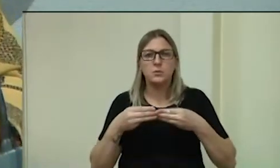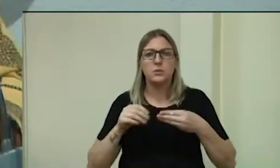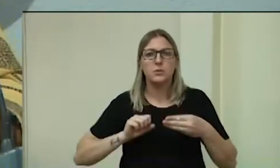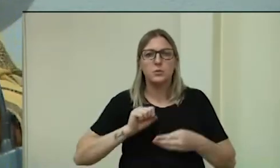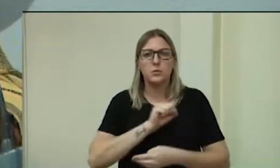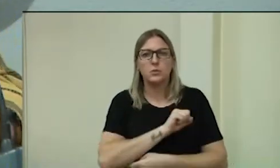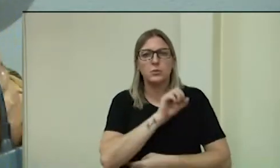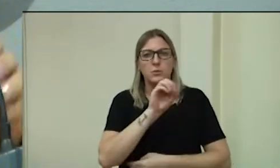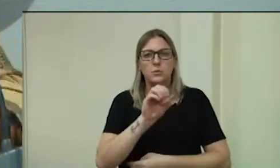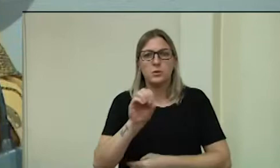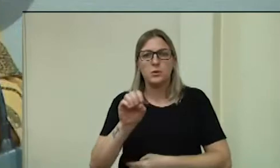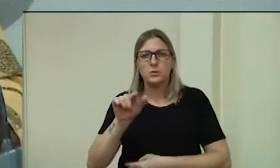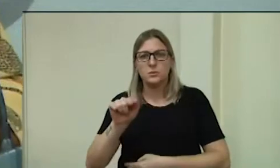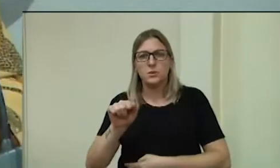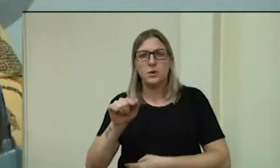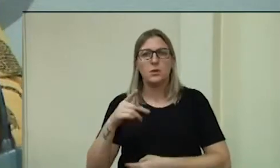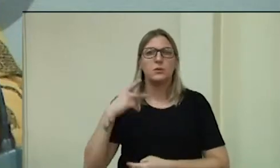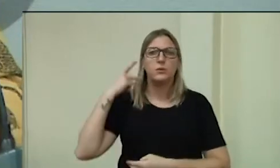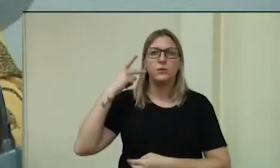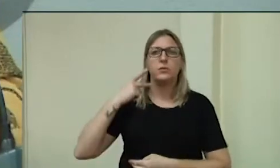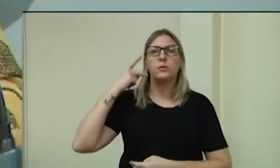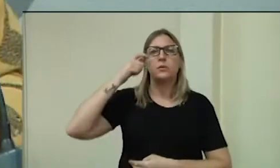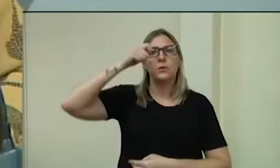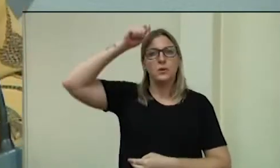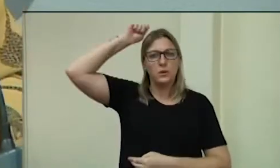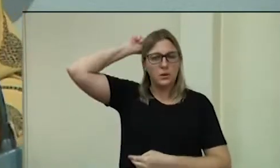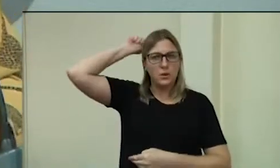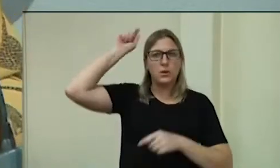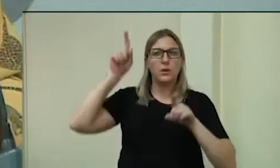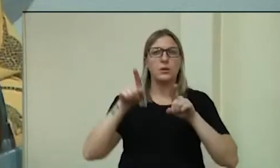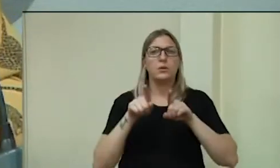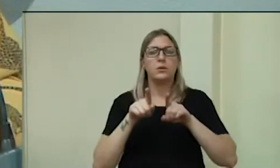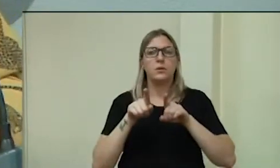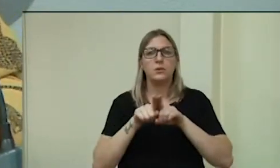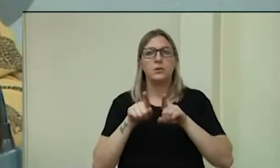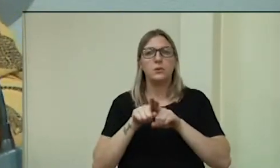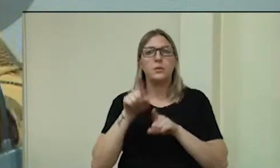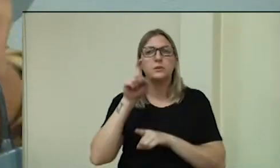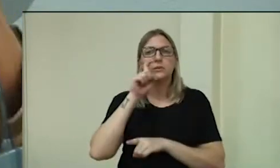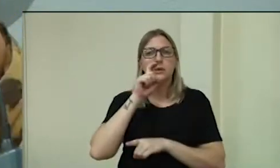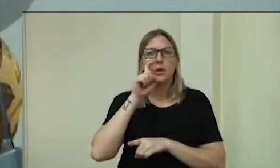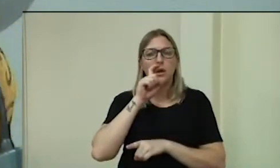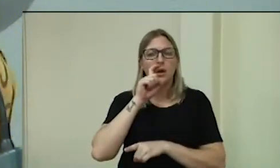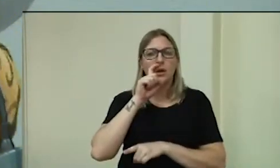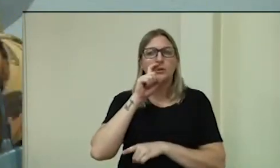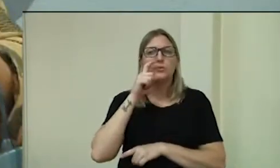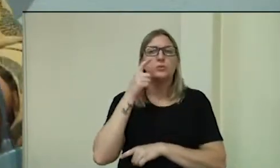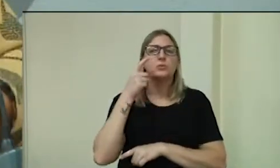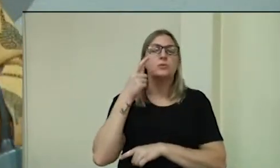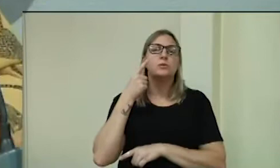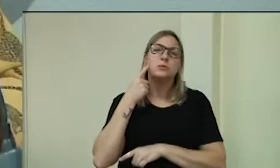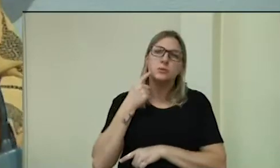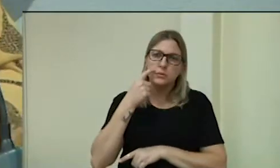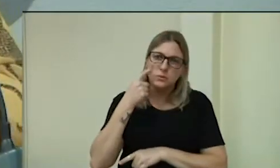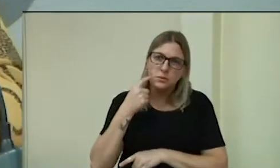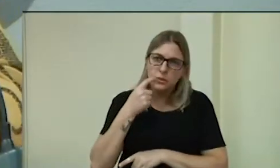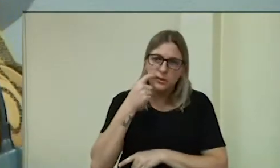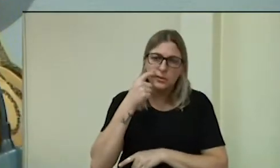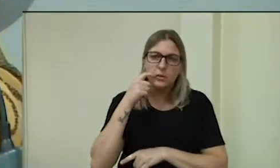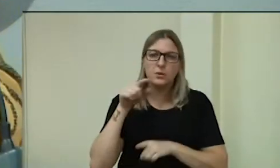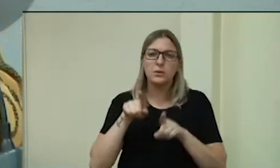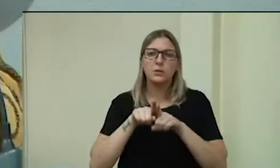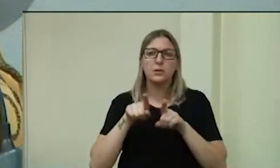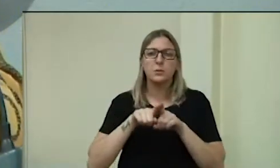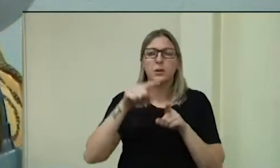número 007, de autoria do vereador Anacleto, do vereador Sérgio, da vereadora Sandra, do vereador